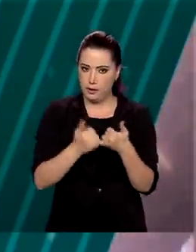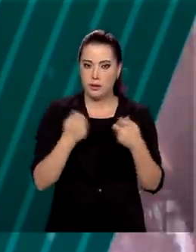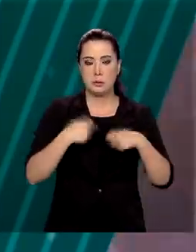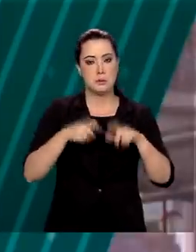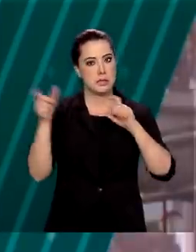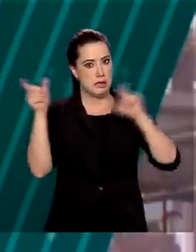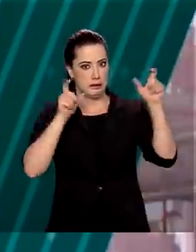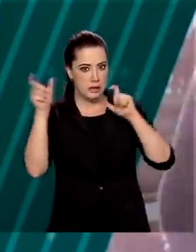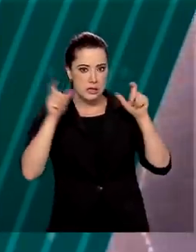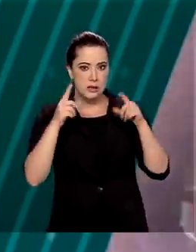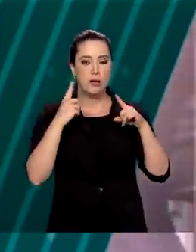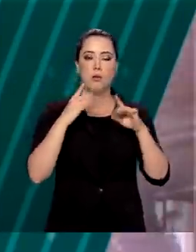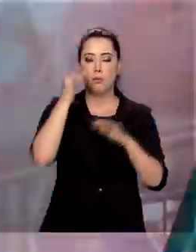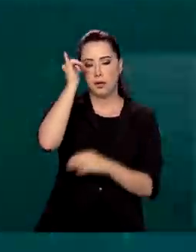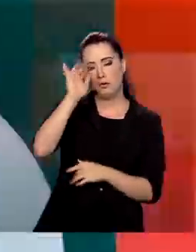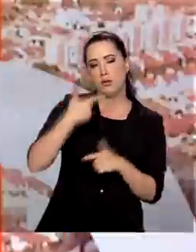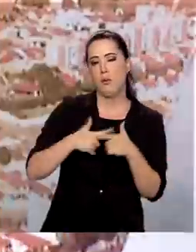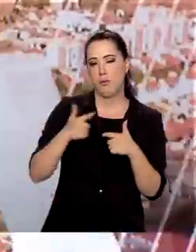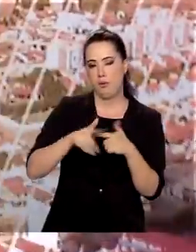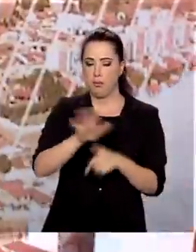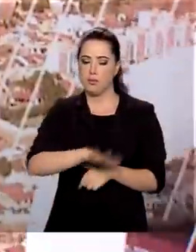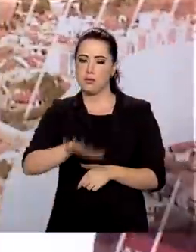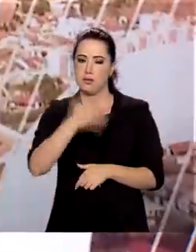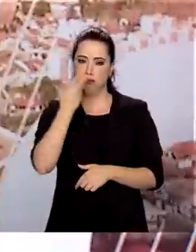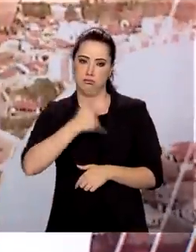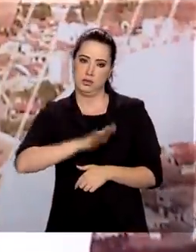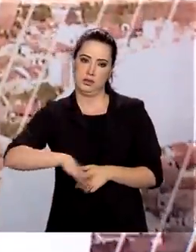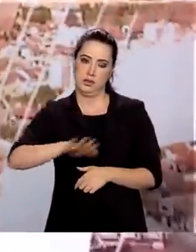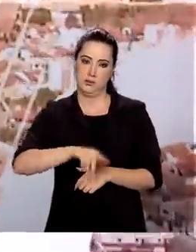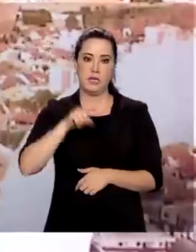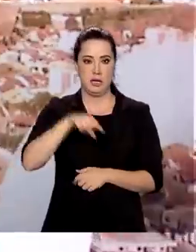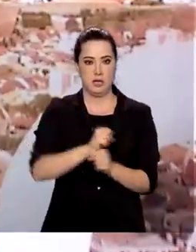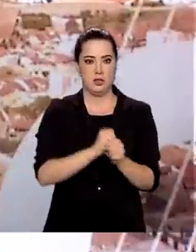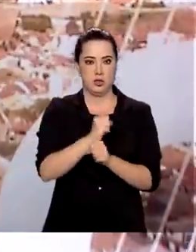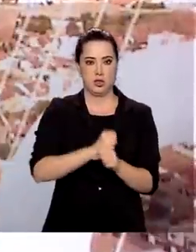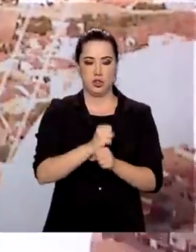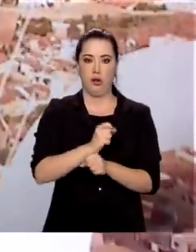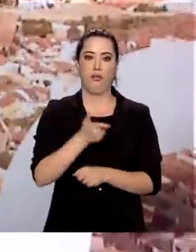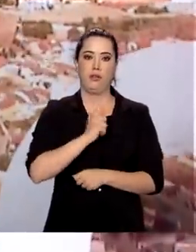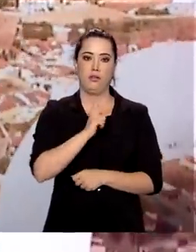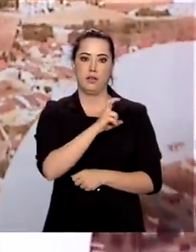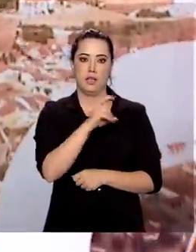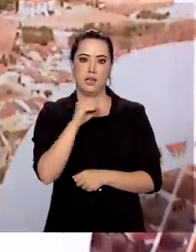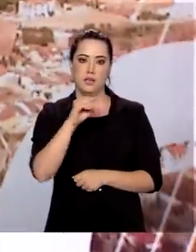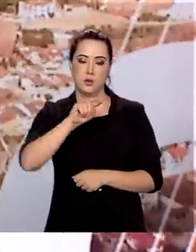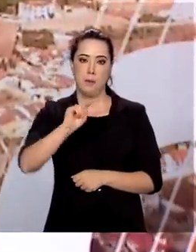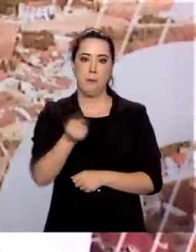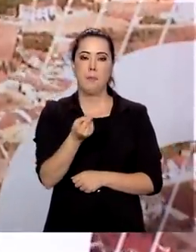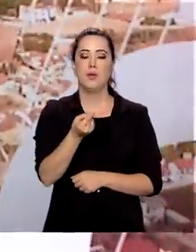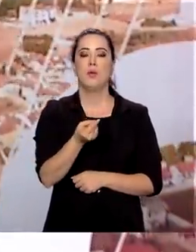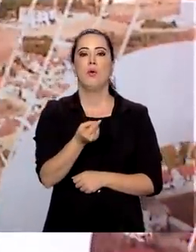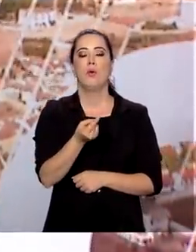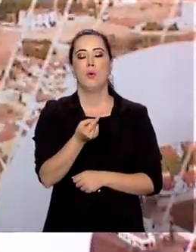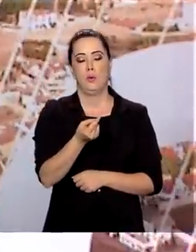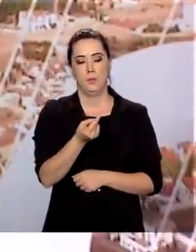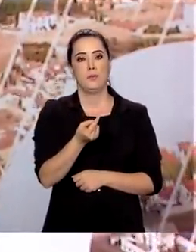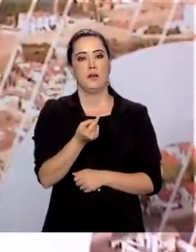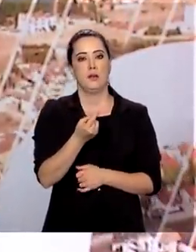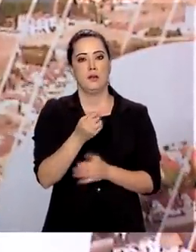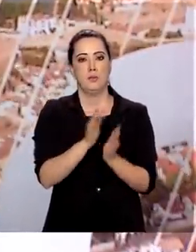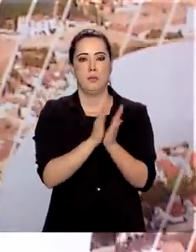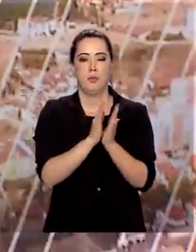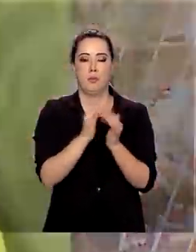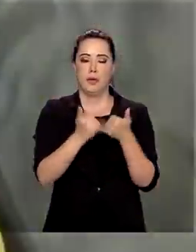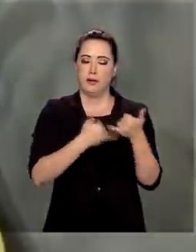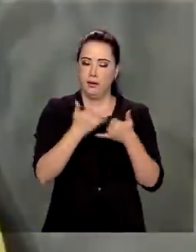Somente este ano, o Inmetro fiscalizou 500 mil brinquedos e encontrou problemas em 17% deles.